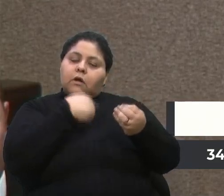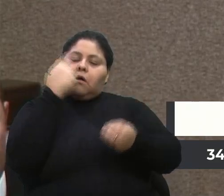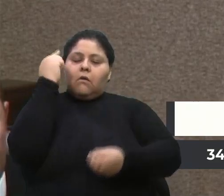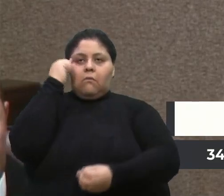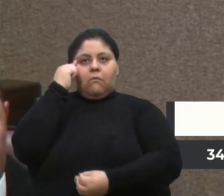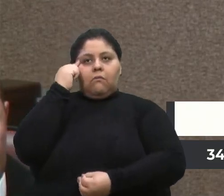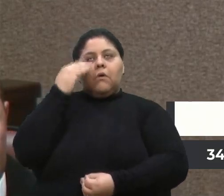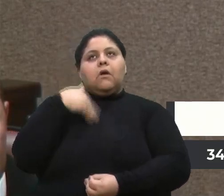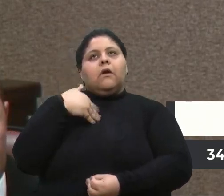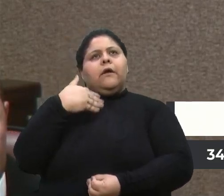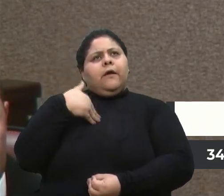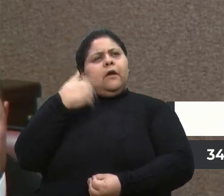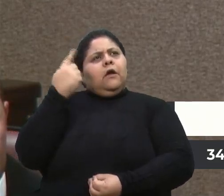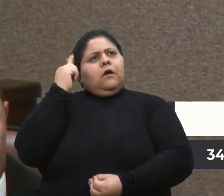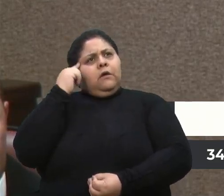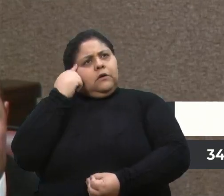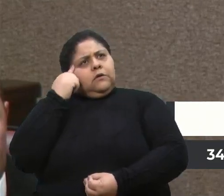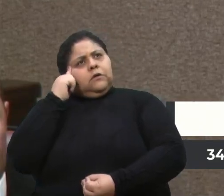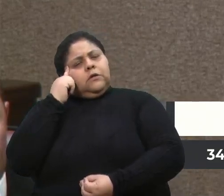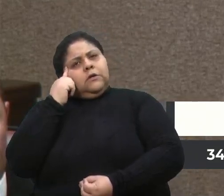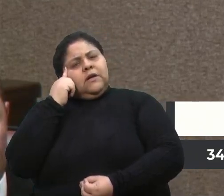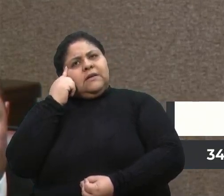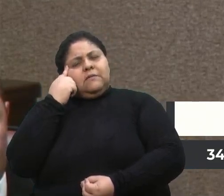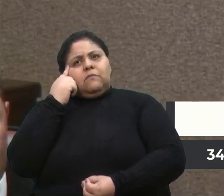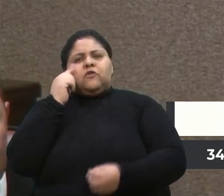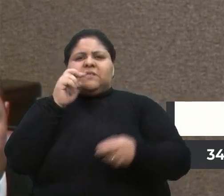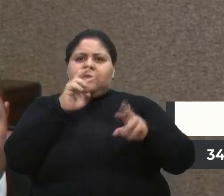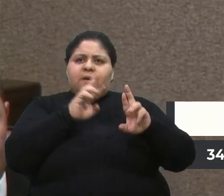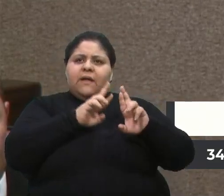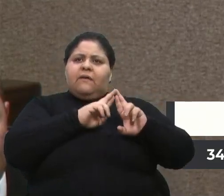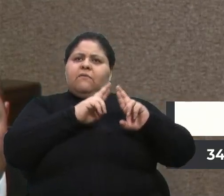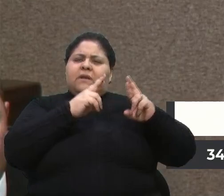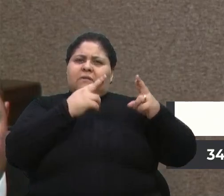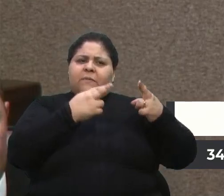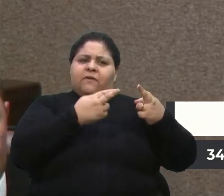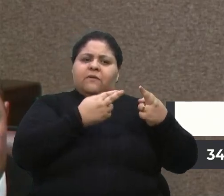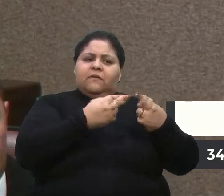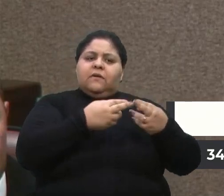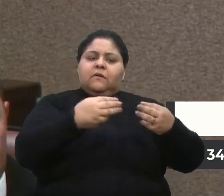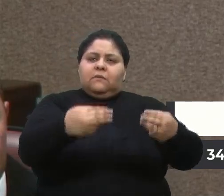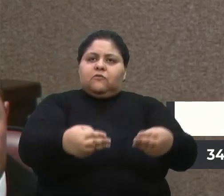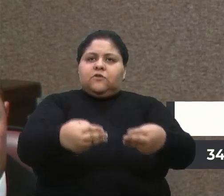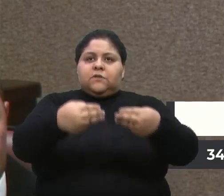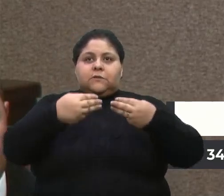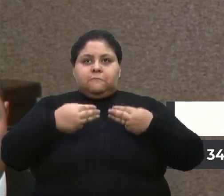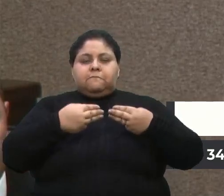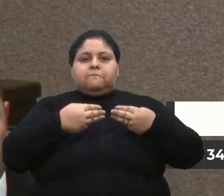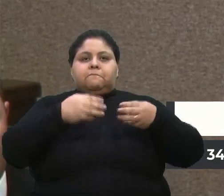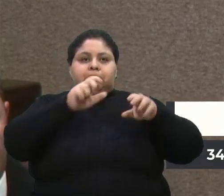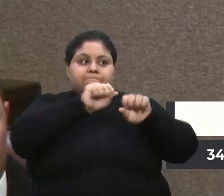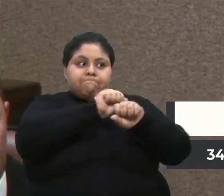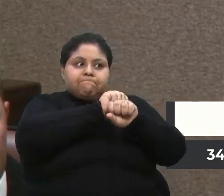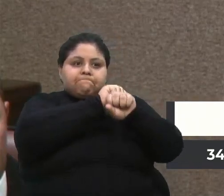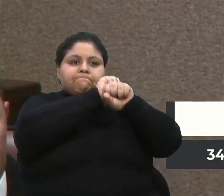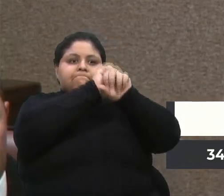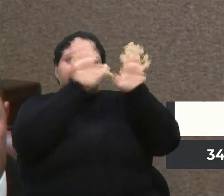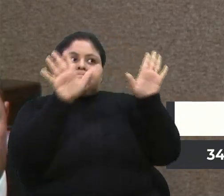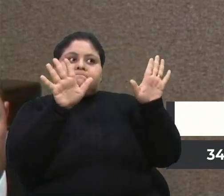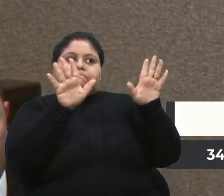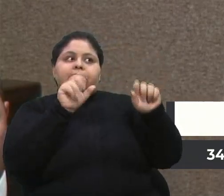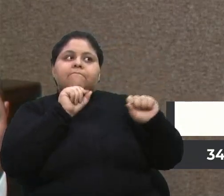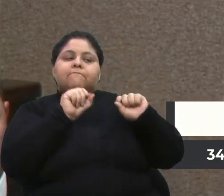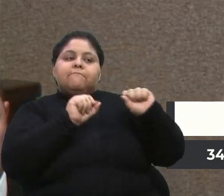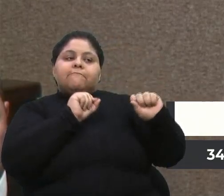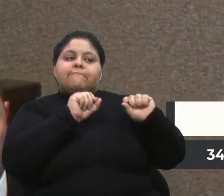Eu entendi que esta moção, ela quer deixar claro que quem deve